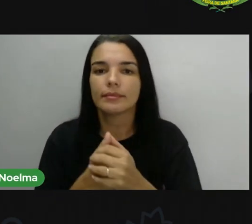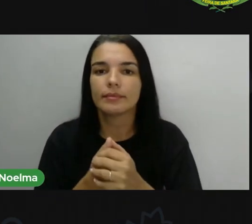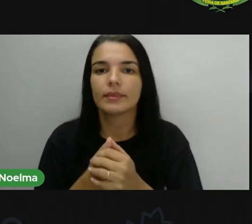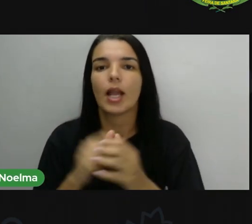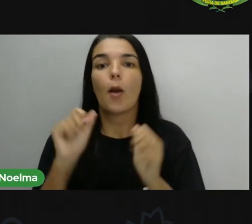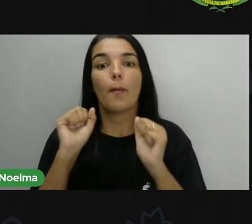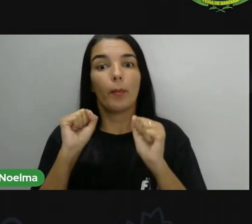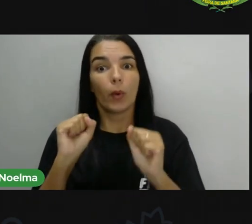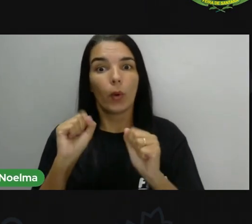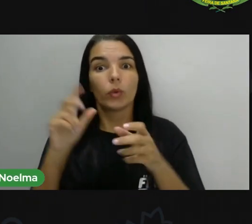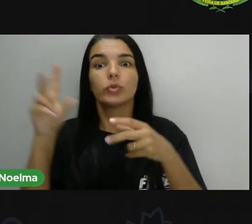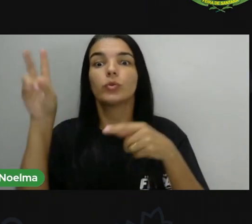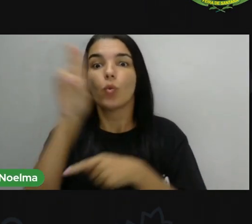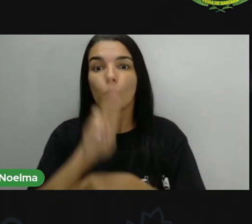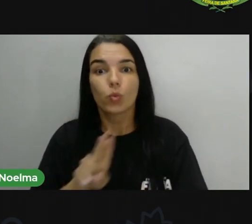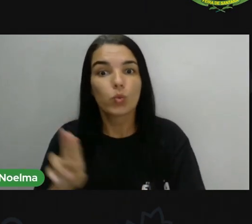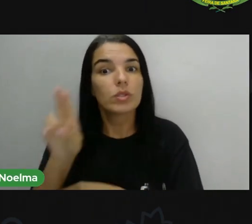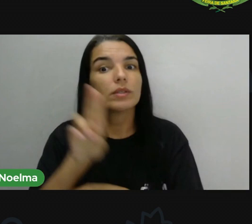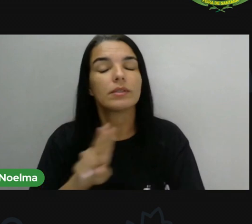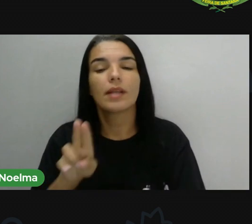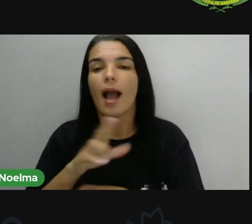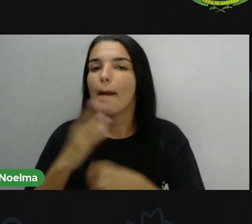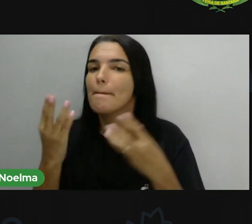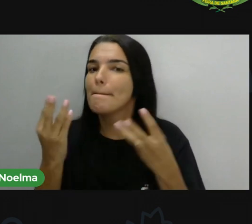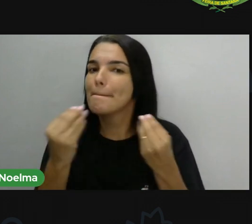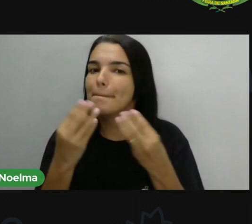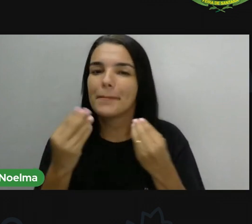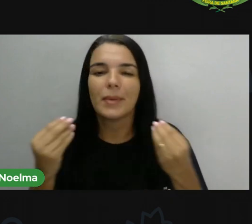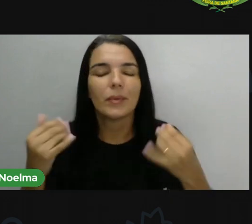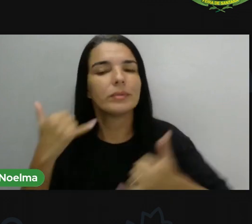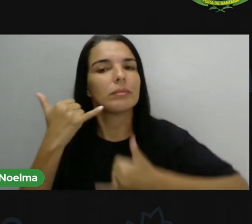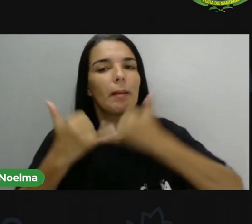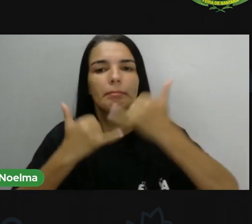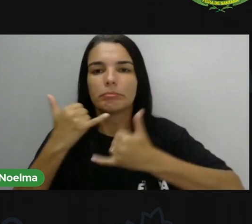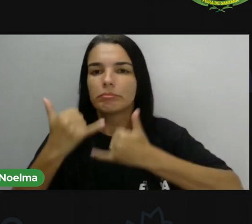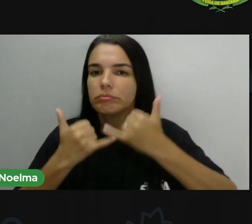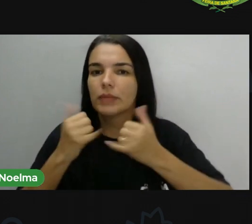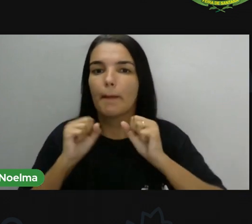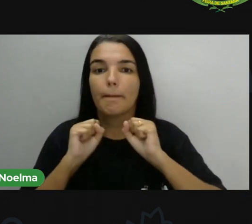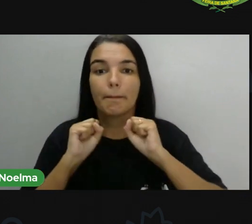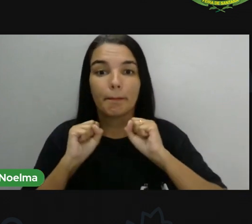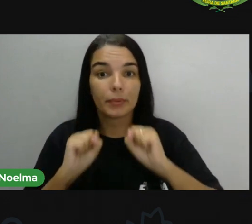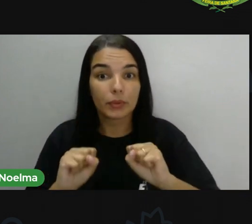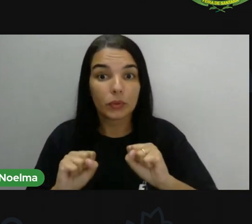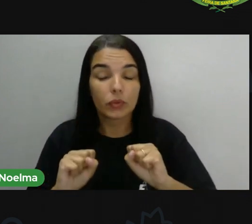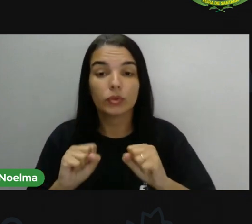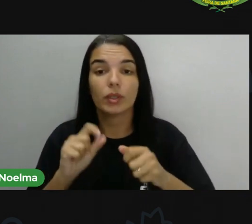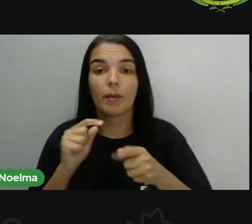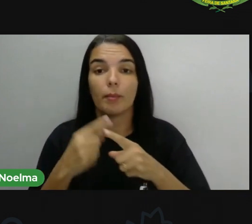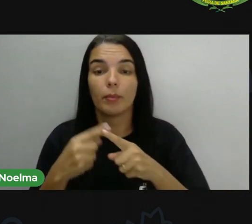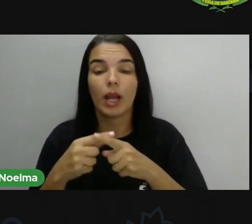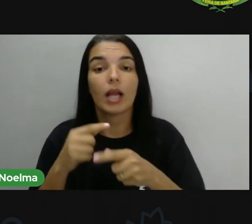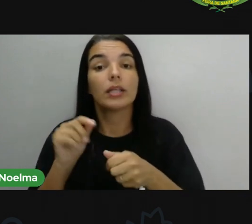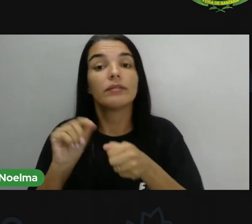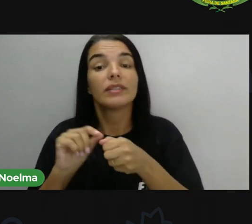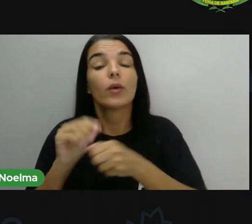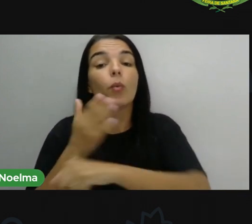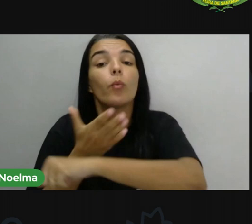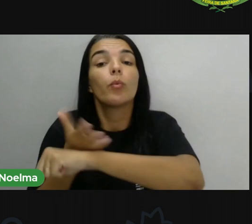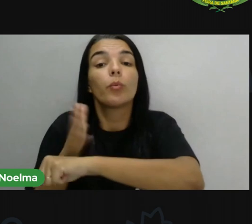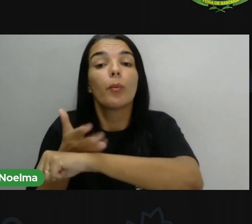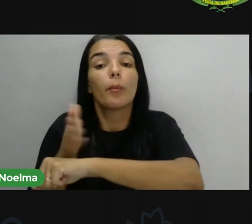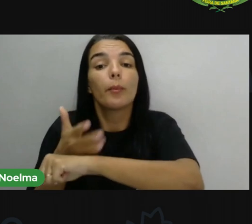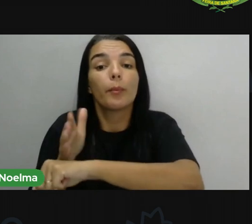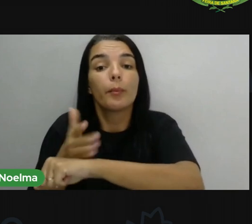Utilize o máximo que vocês puderem aí para vocês estarem revisando. Para ver como